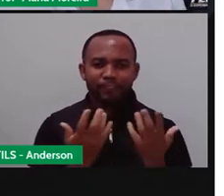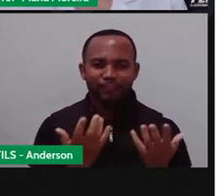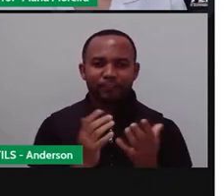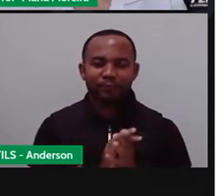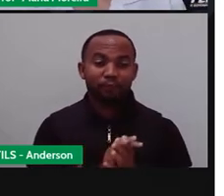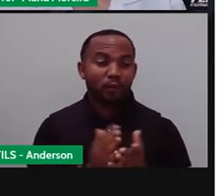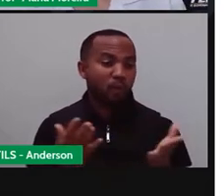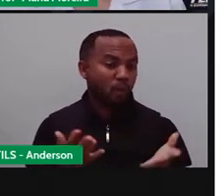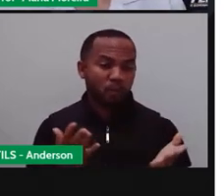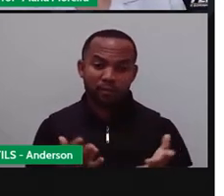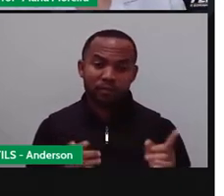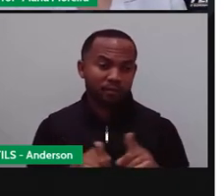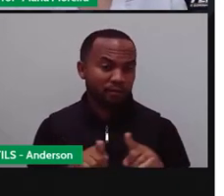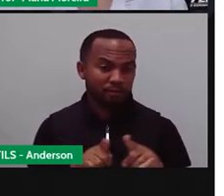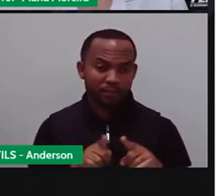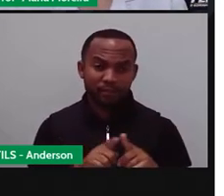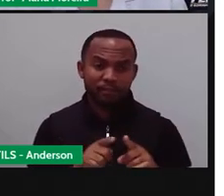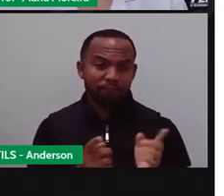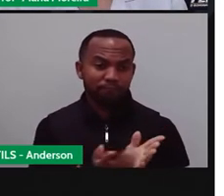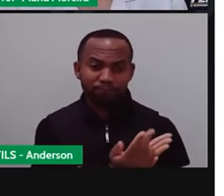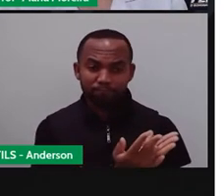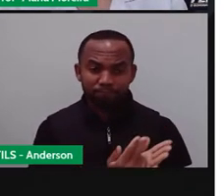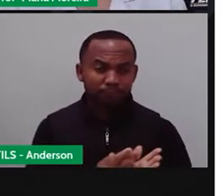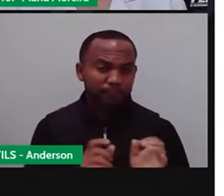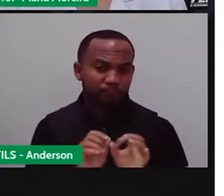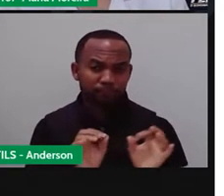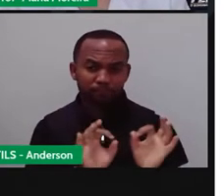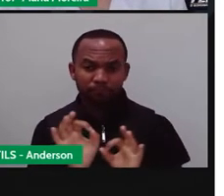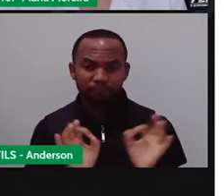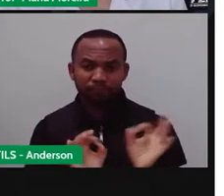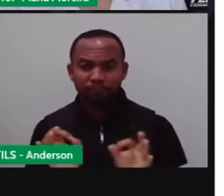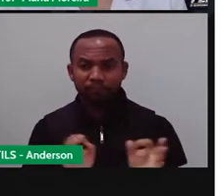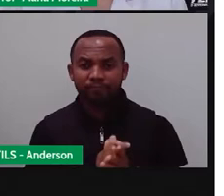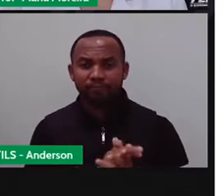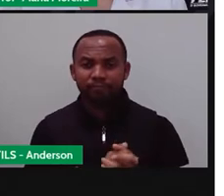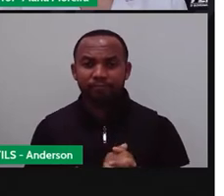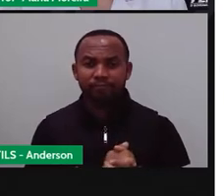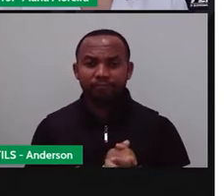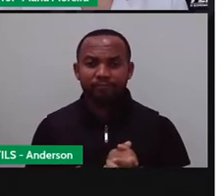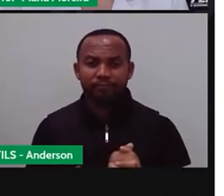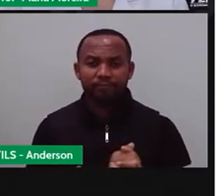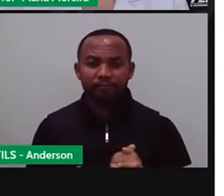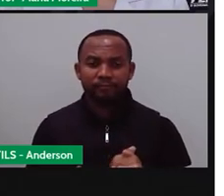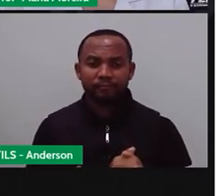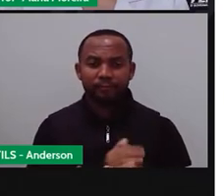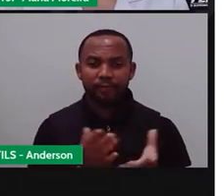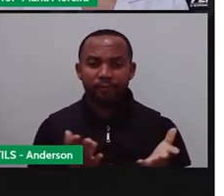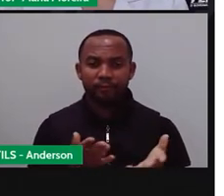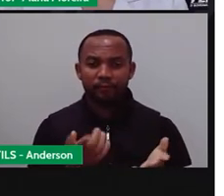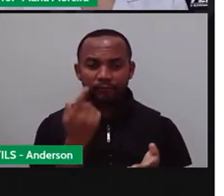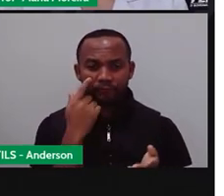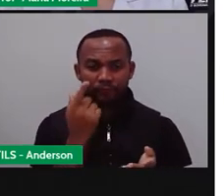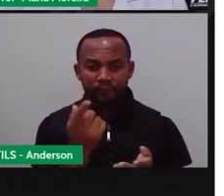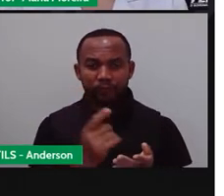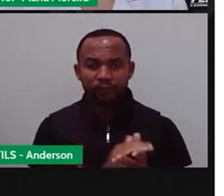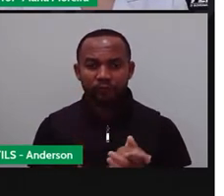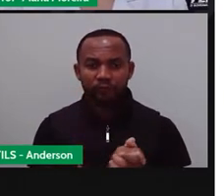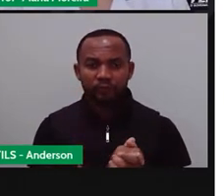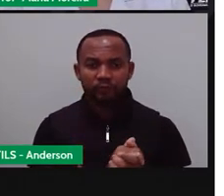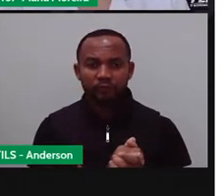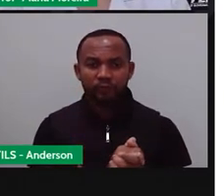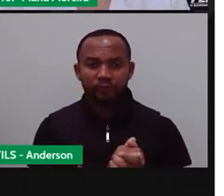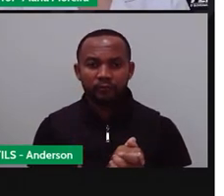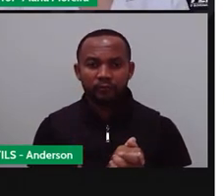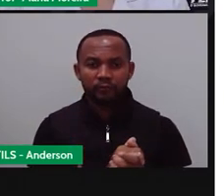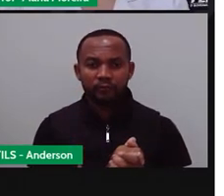faz aí até hoje, tá? Exercita bastante a sua criatividade. Ô, gente, aqui tem um sede que começou, o